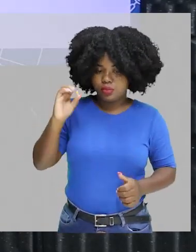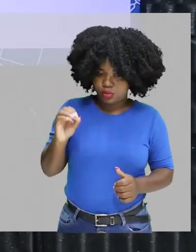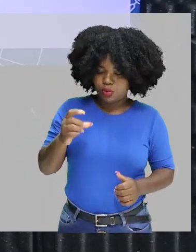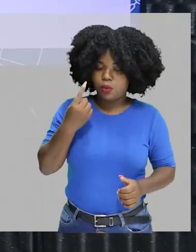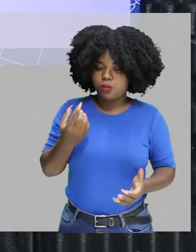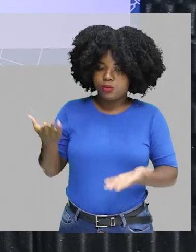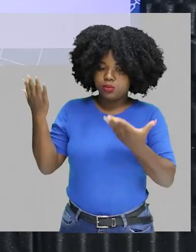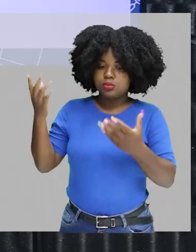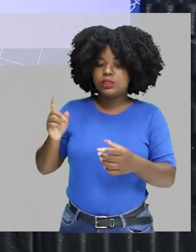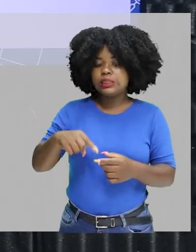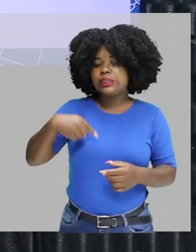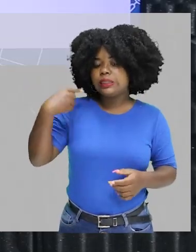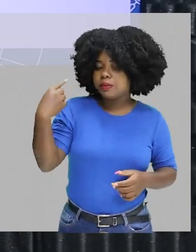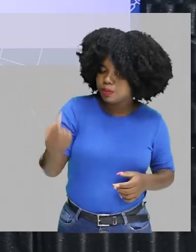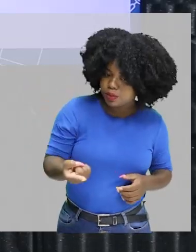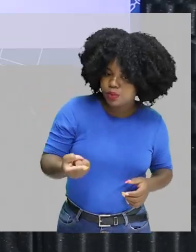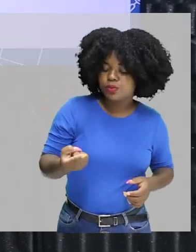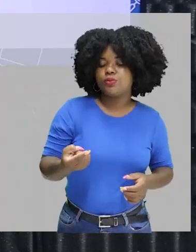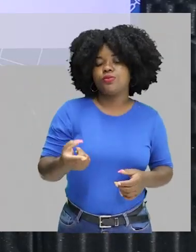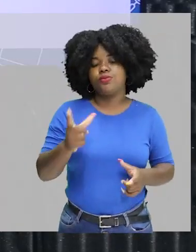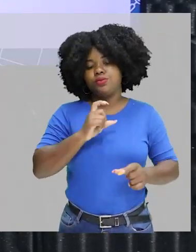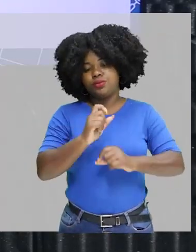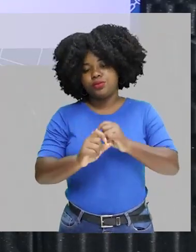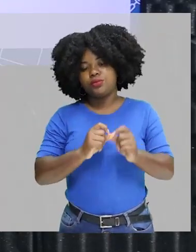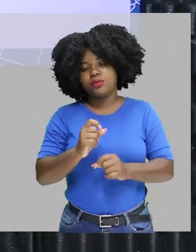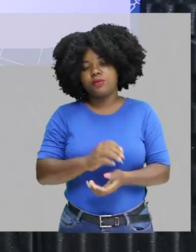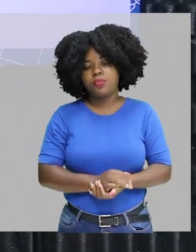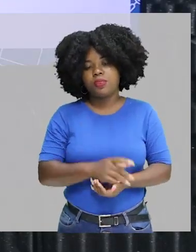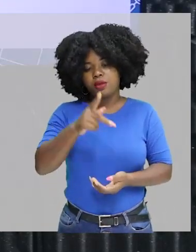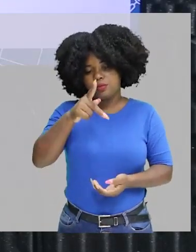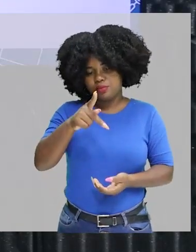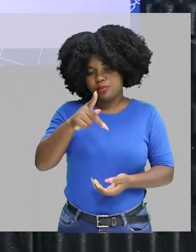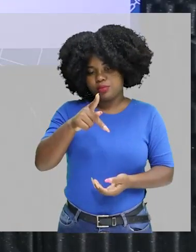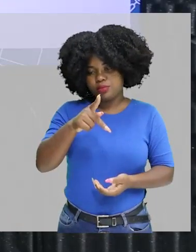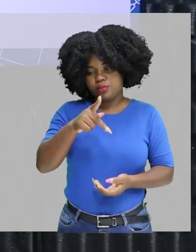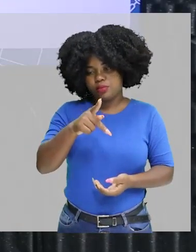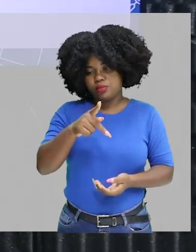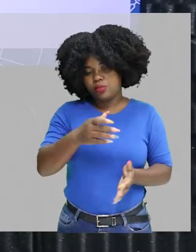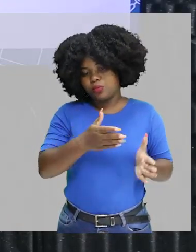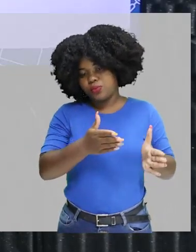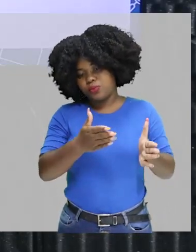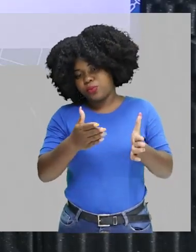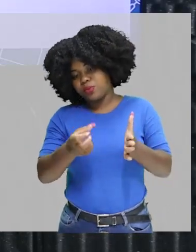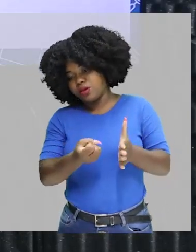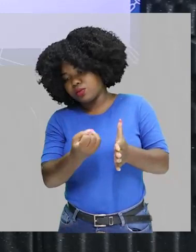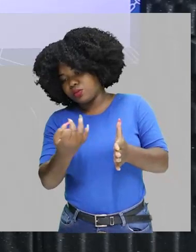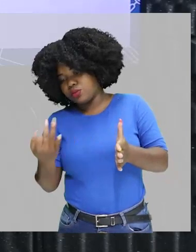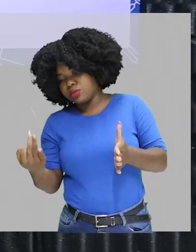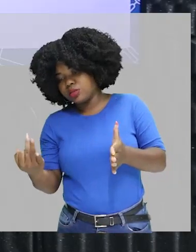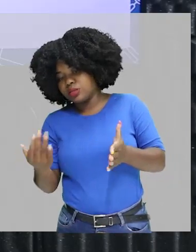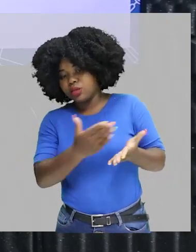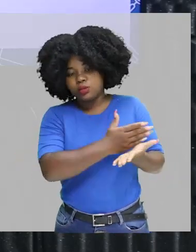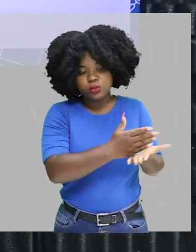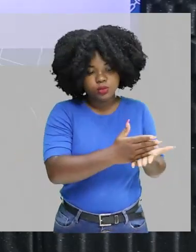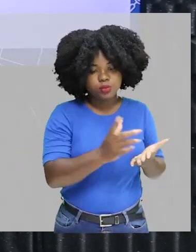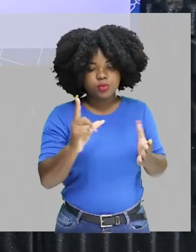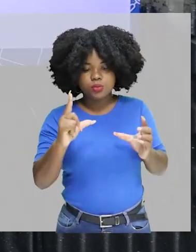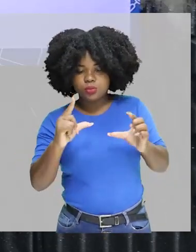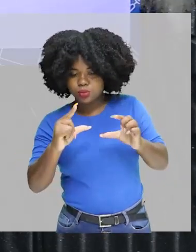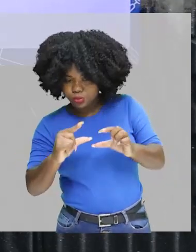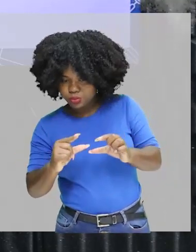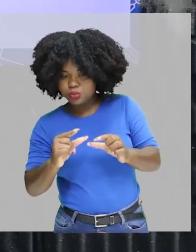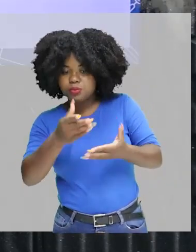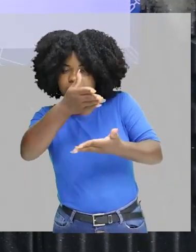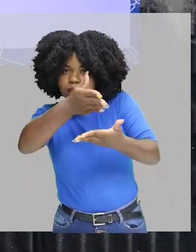período P de desintegração ou meia-vida, a quantidade inicial vai ser reduzida pela